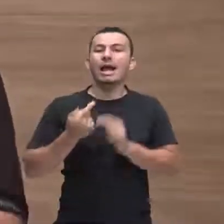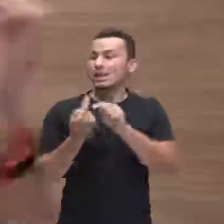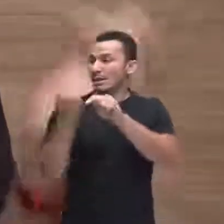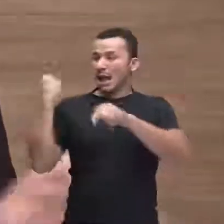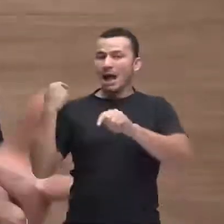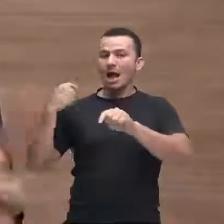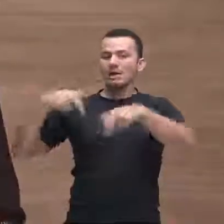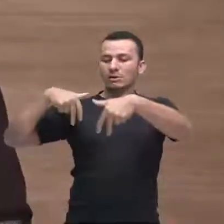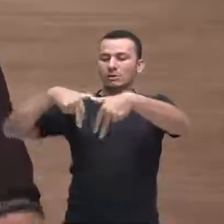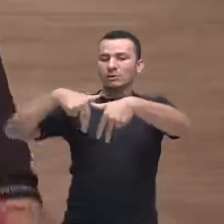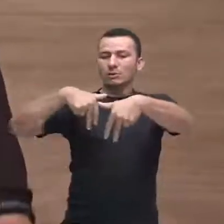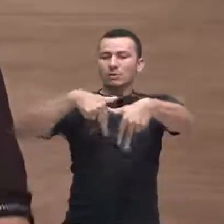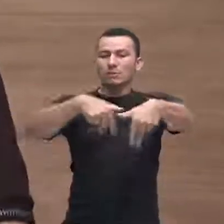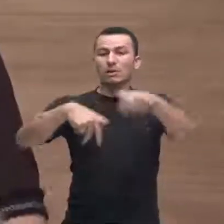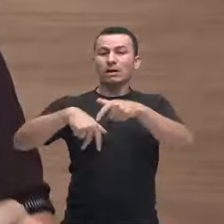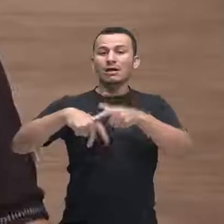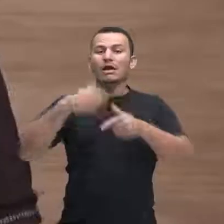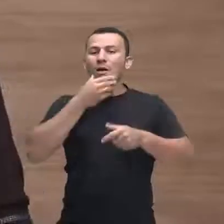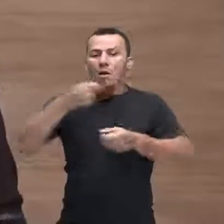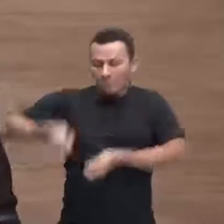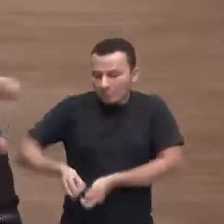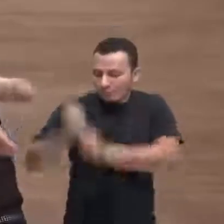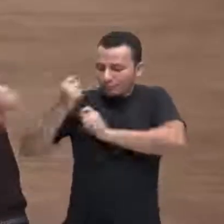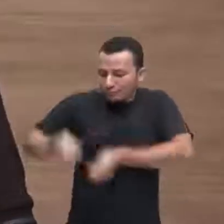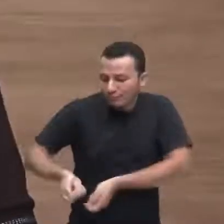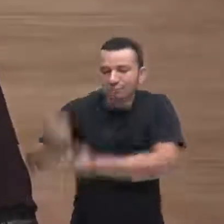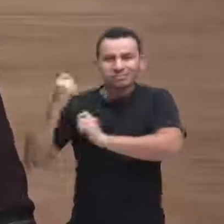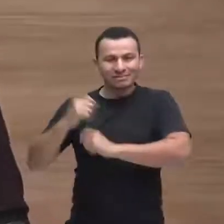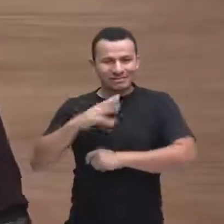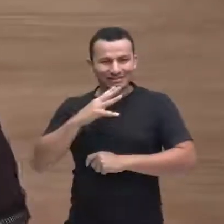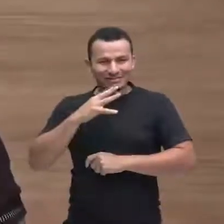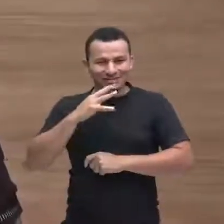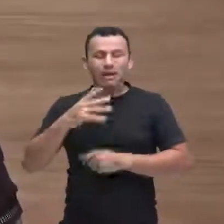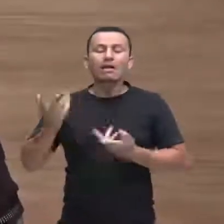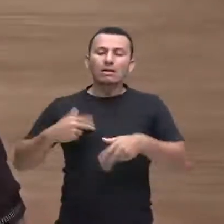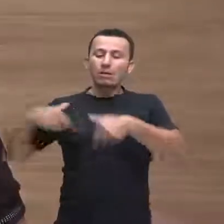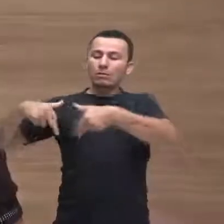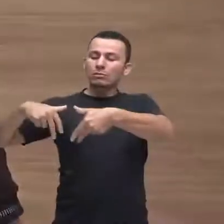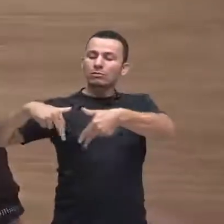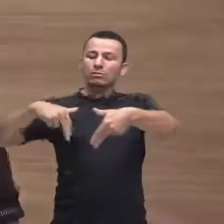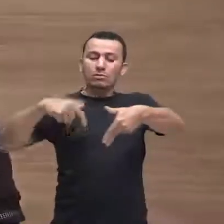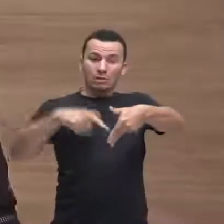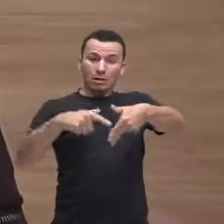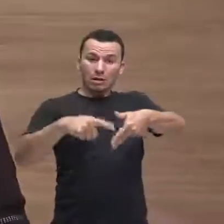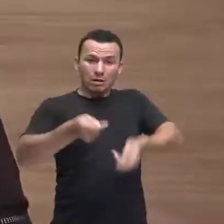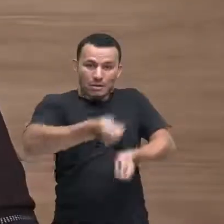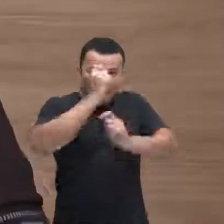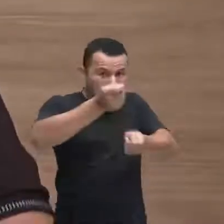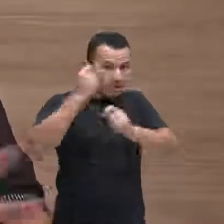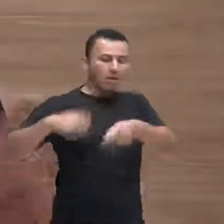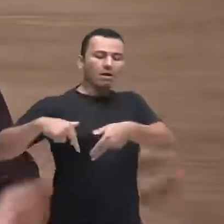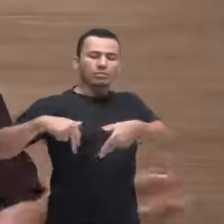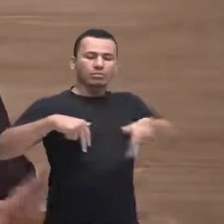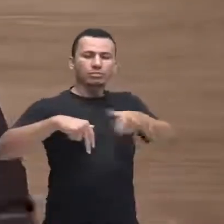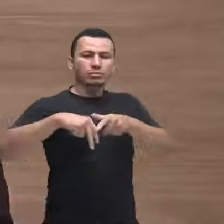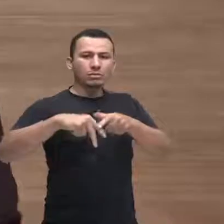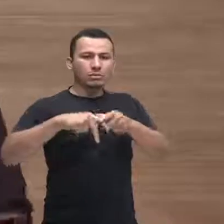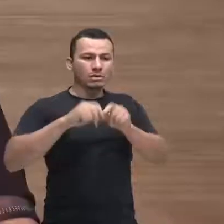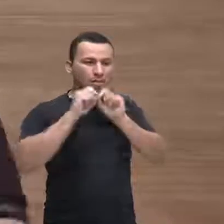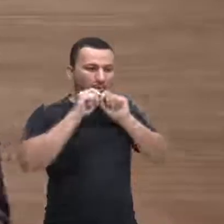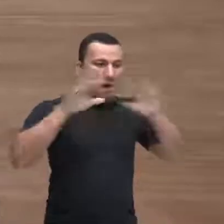Quando eles surgiram e o pescador ia passando, eles fizeram...